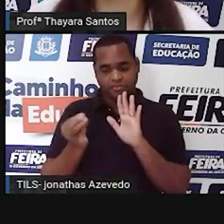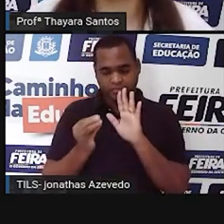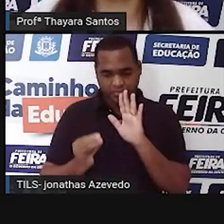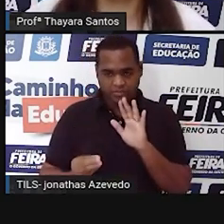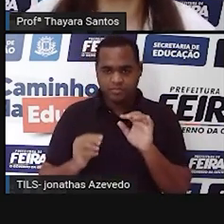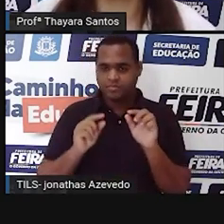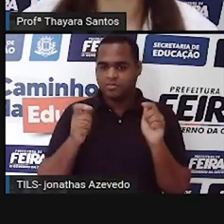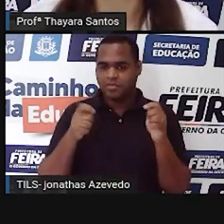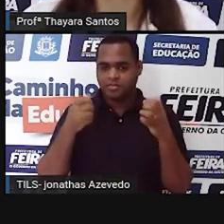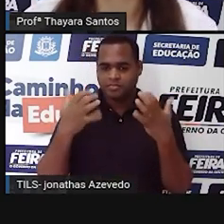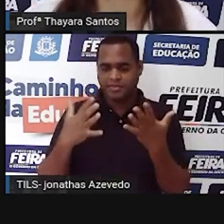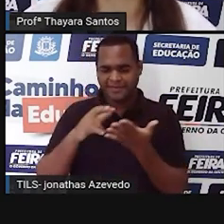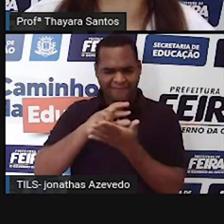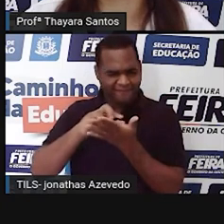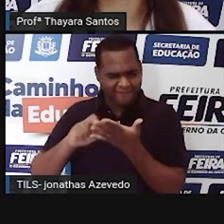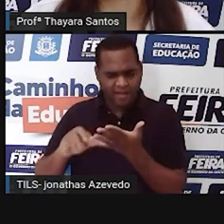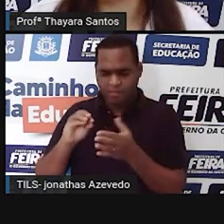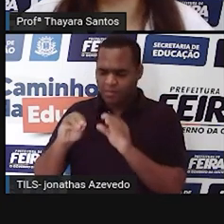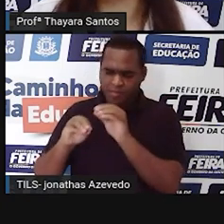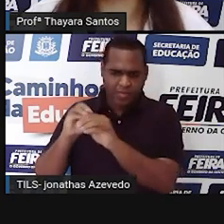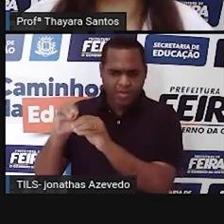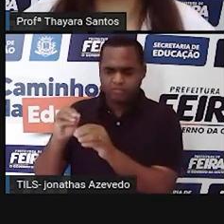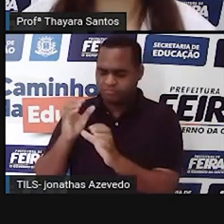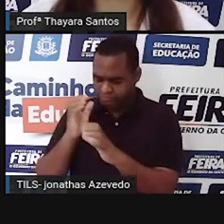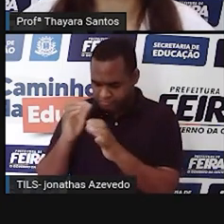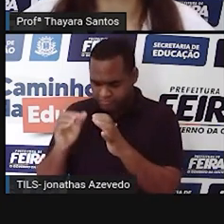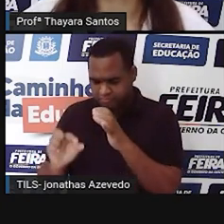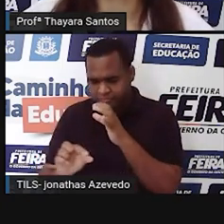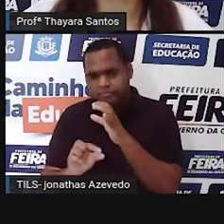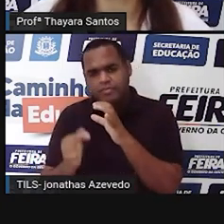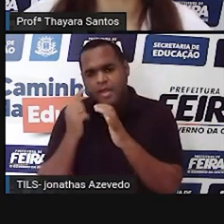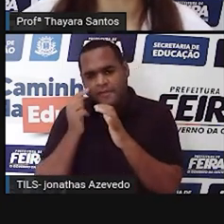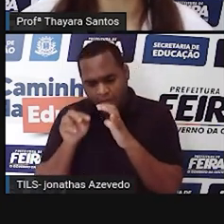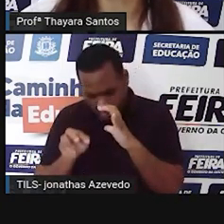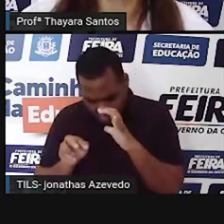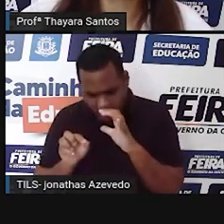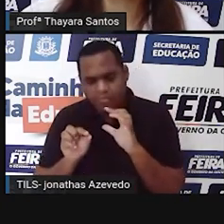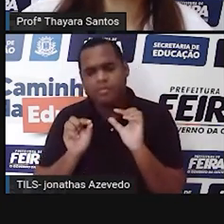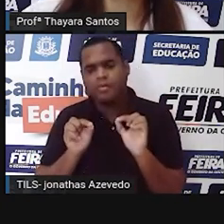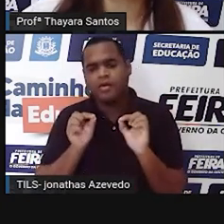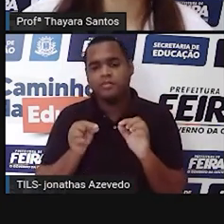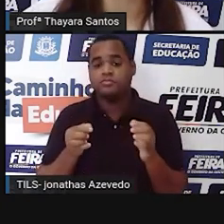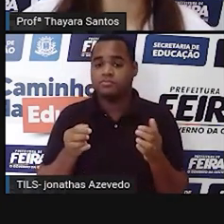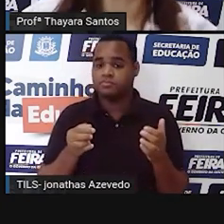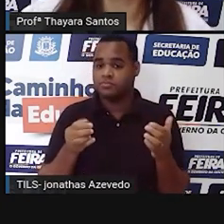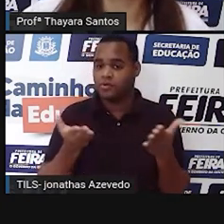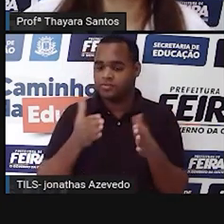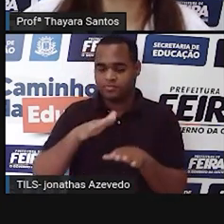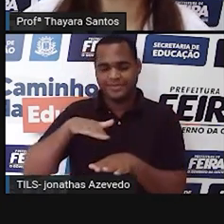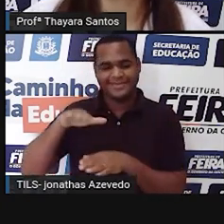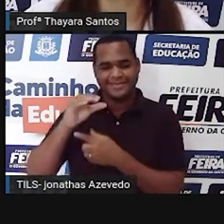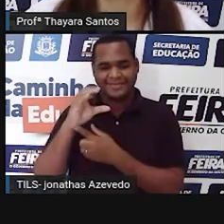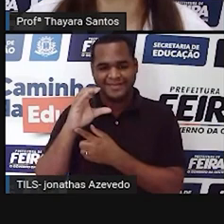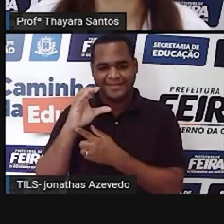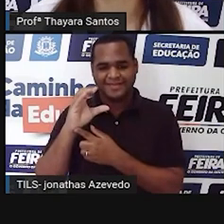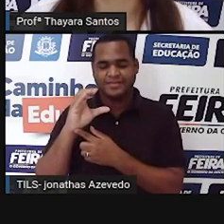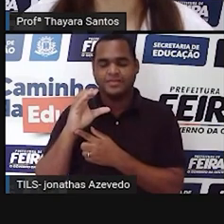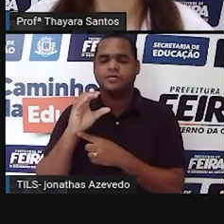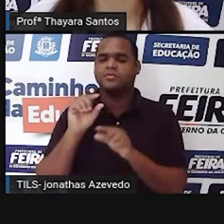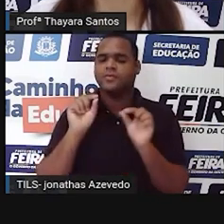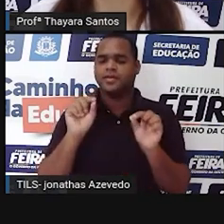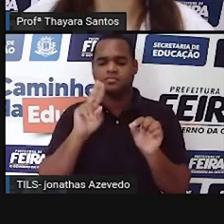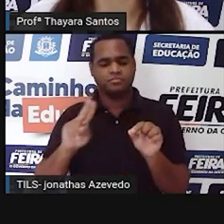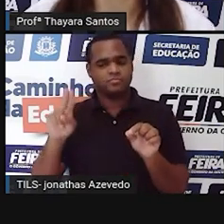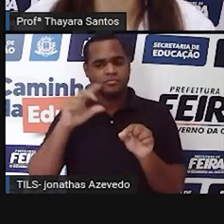materiais lá no microscópio? Na verdade, o microscópio, hoje, na área da ciência, a gente utiliza ele